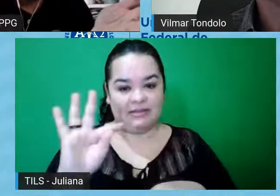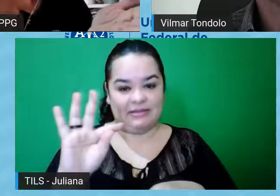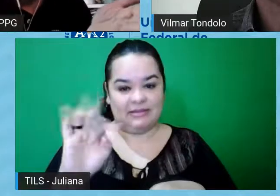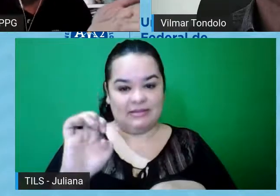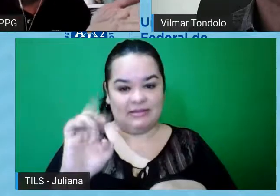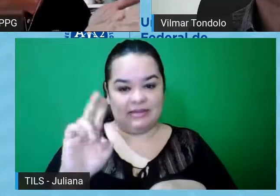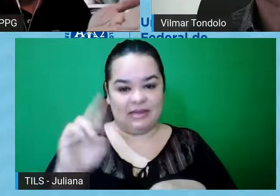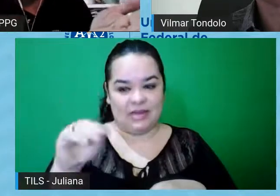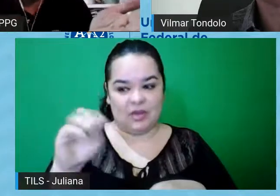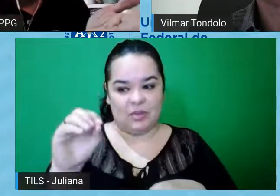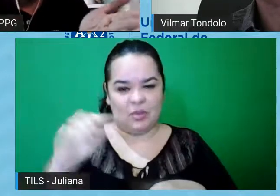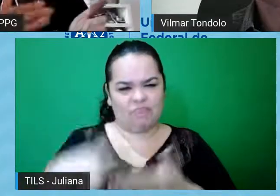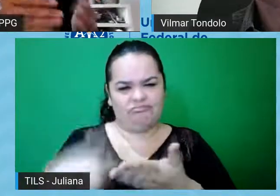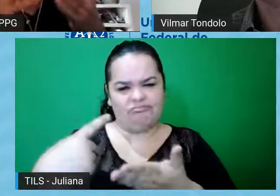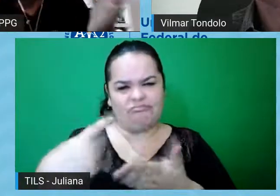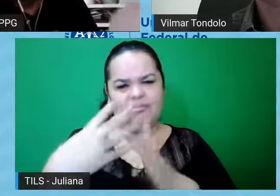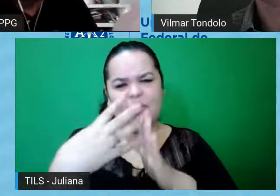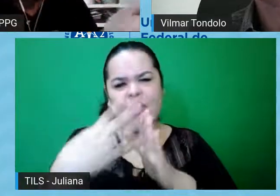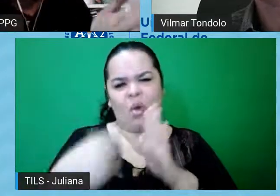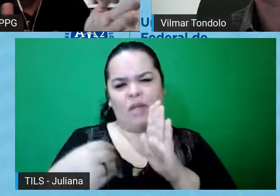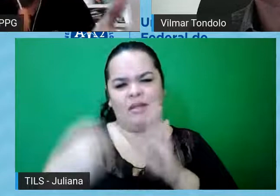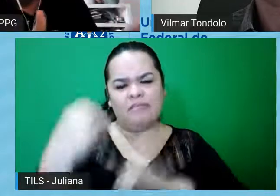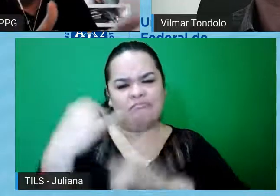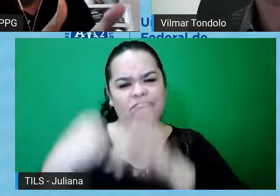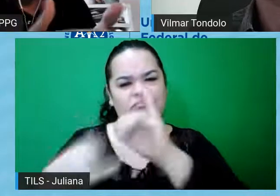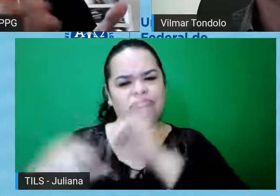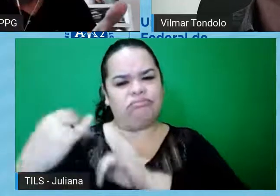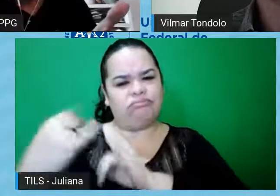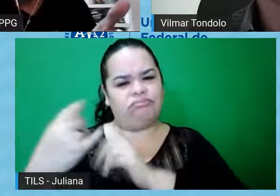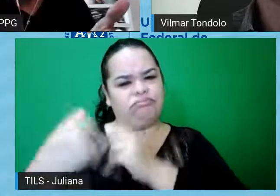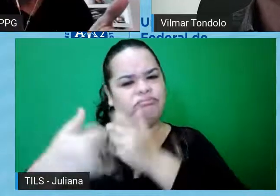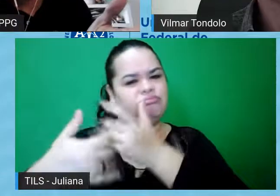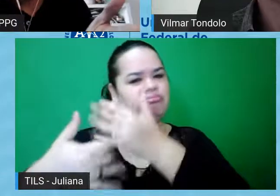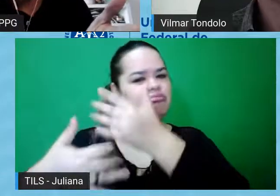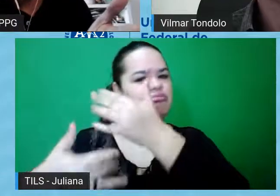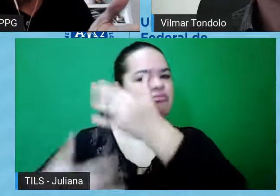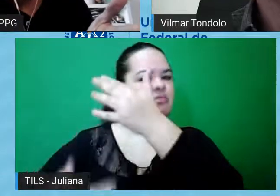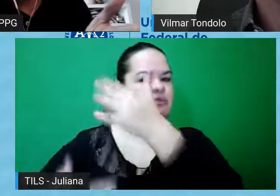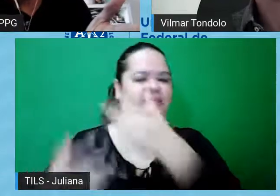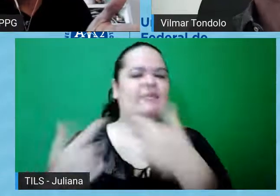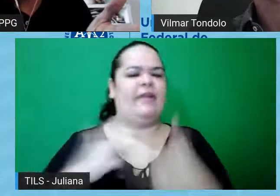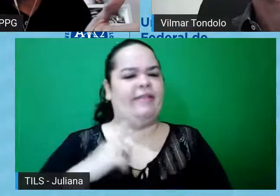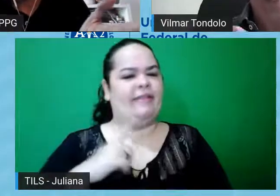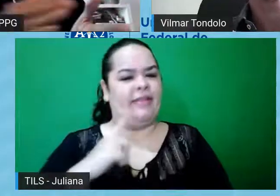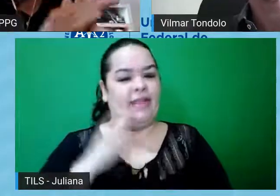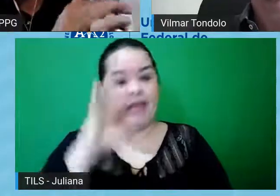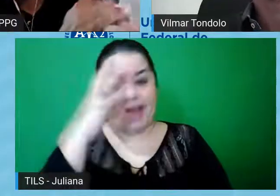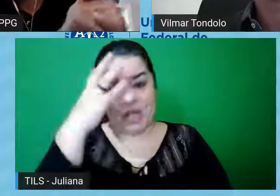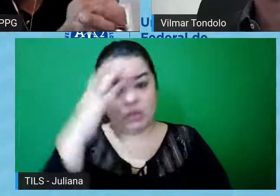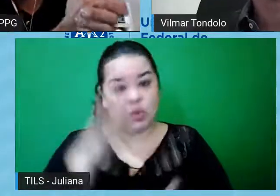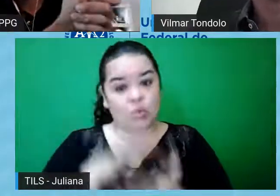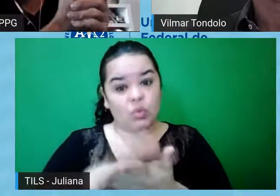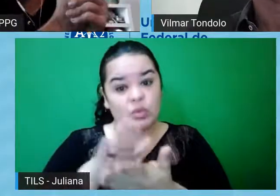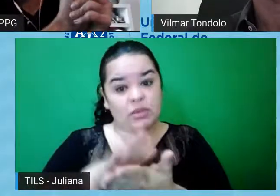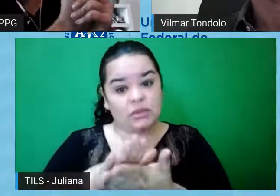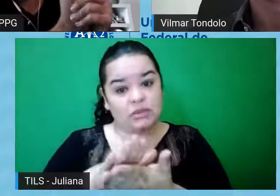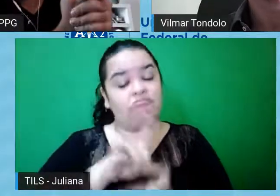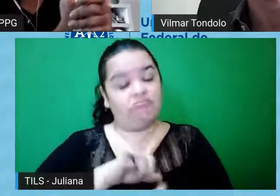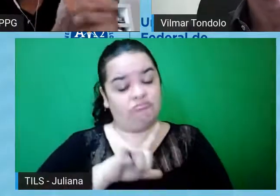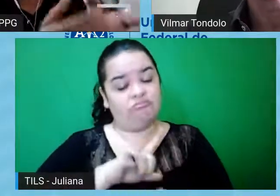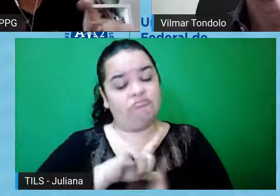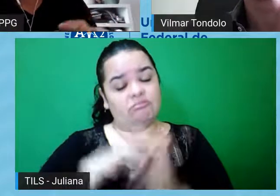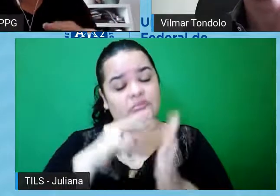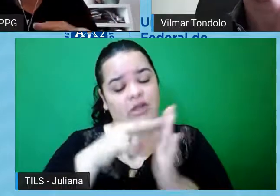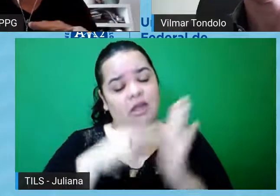modelos de termos, inclusive se ele procurar na internet tem muitos modelos de termos de consentimento, mas as resoluções também dizem o que tem que trazer o termo de consentimento,